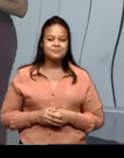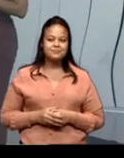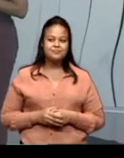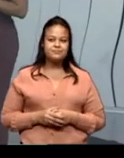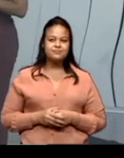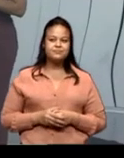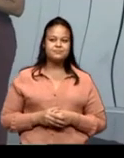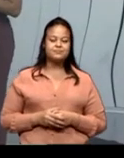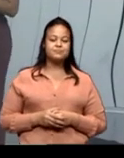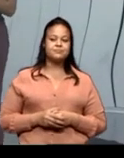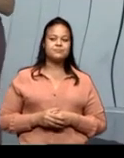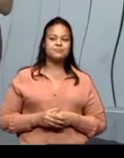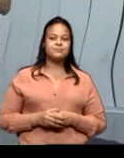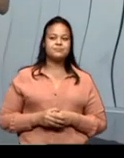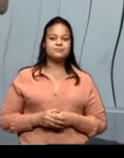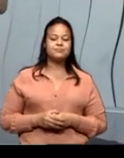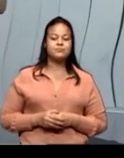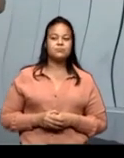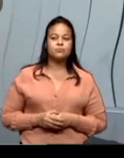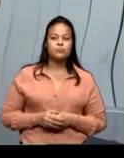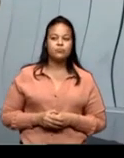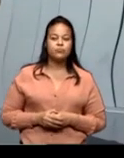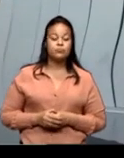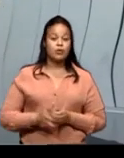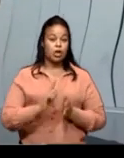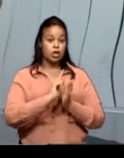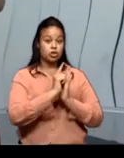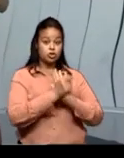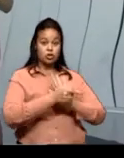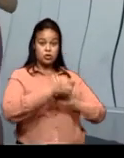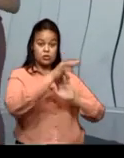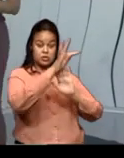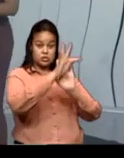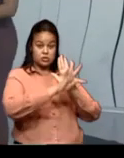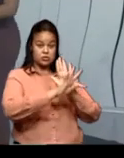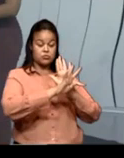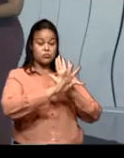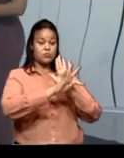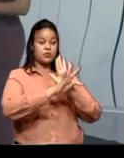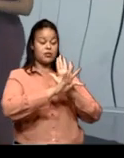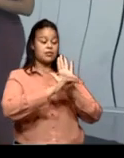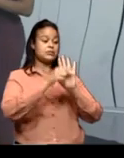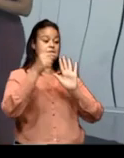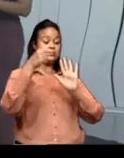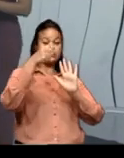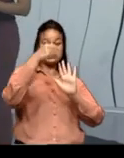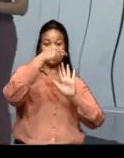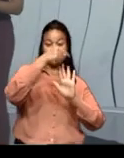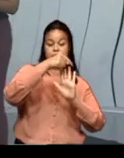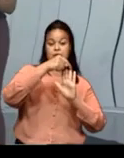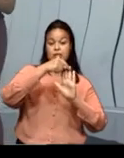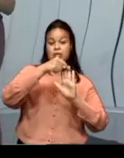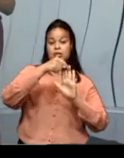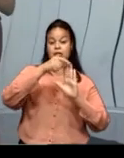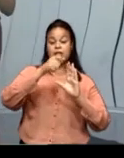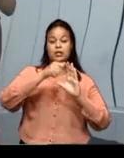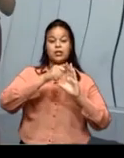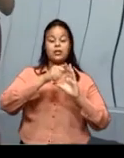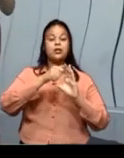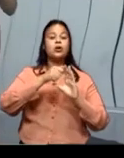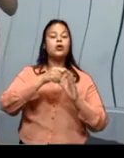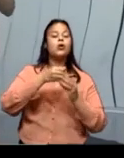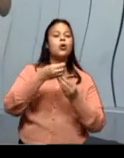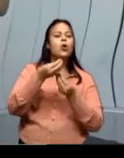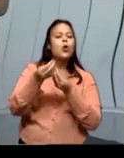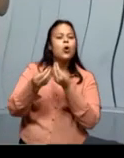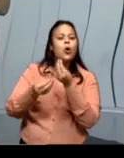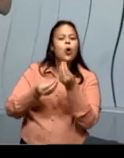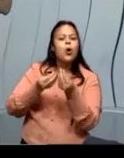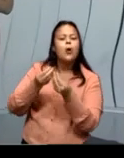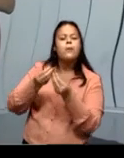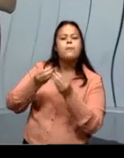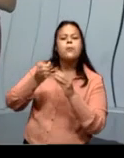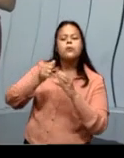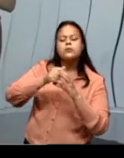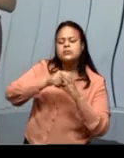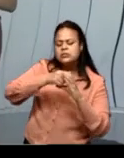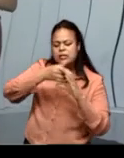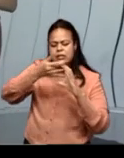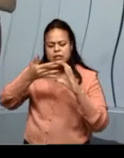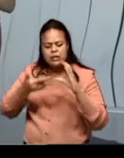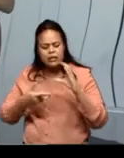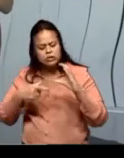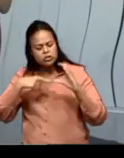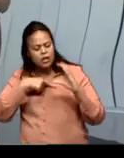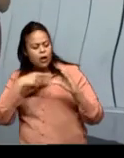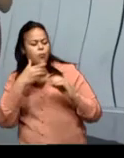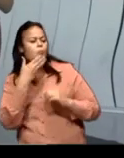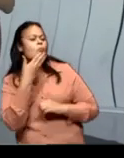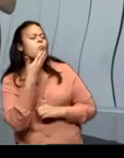Bem, nós vamos ver que os gêneros textuais, como eu disse, eles serão classificados conforme essas características, né,